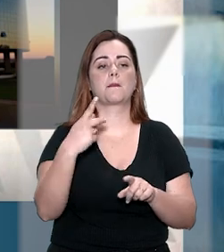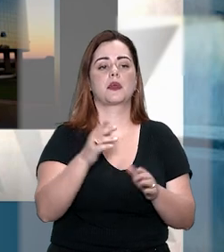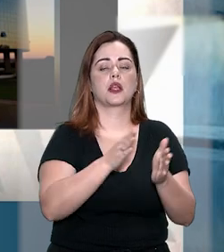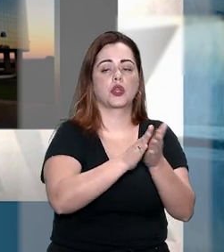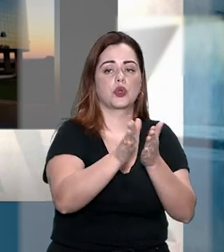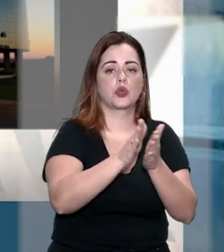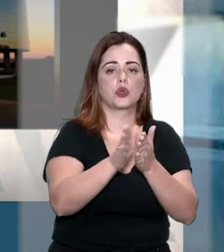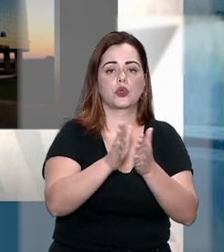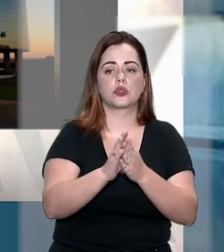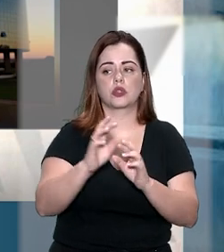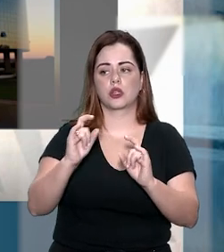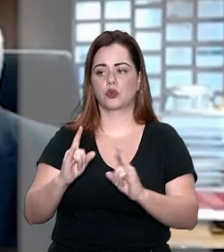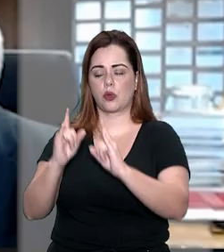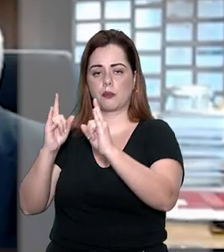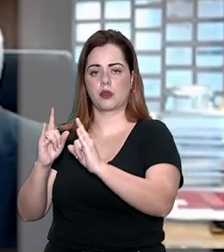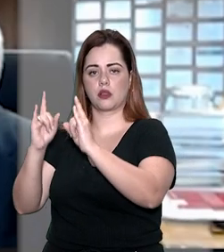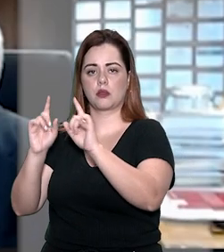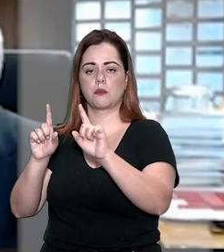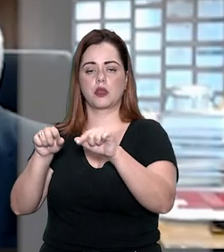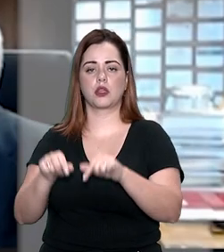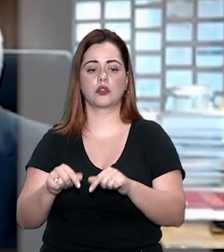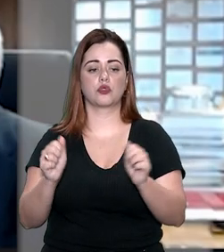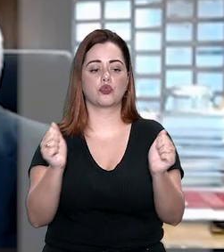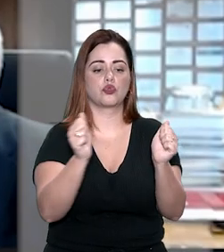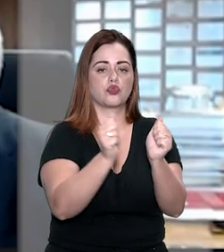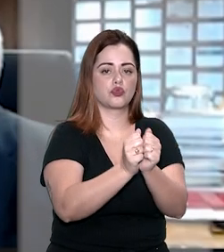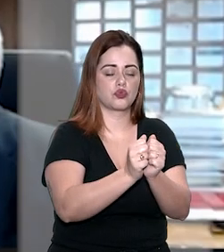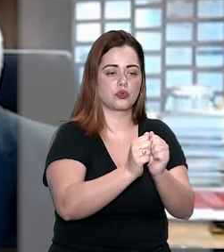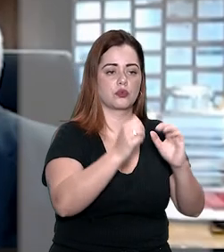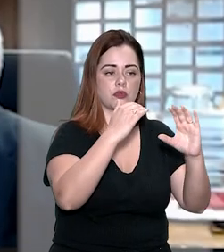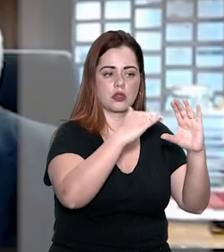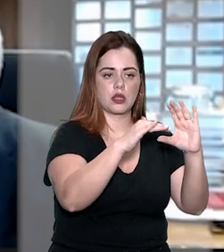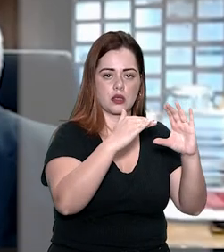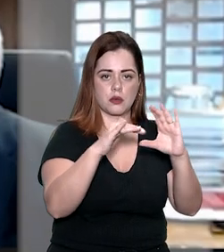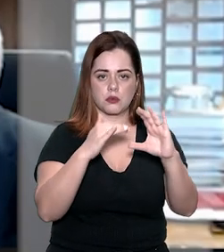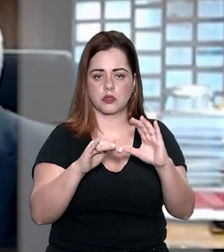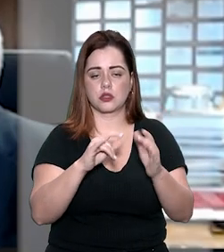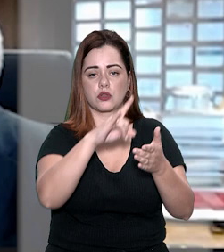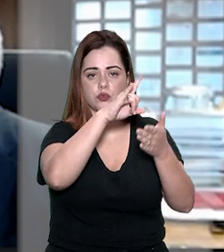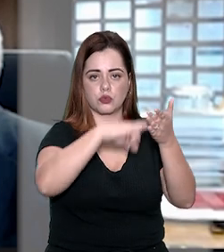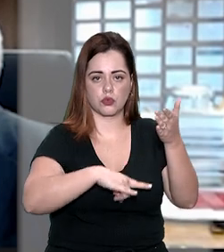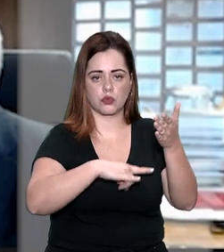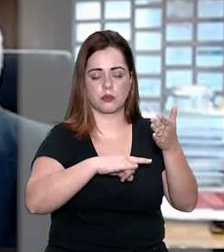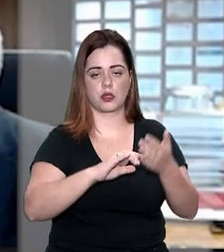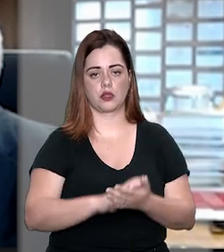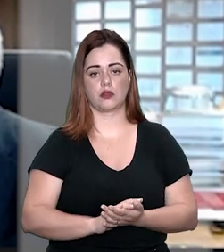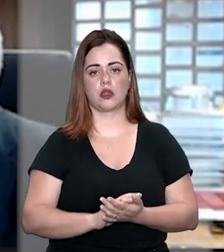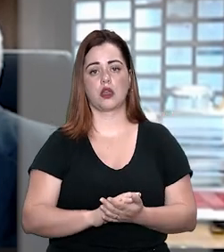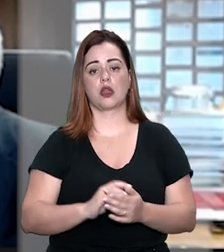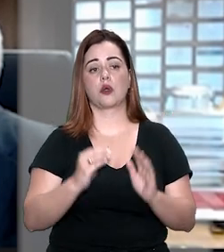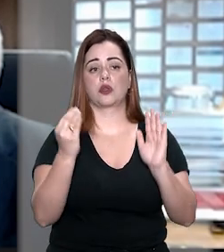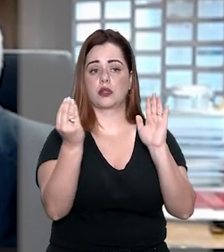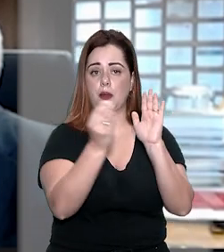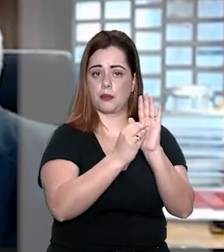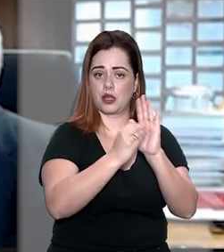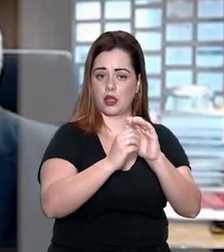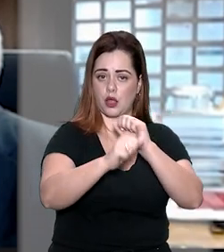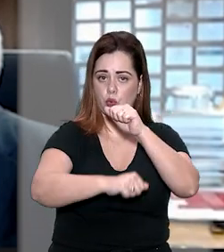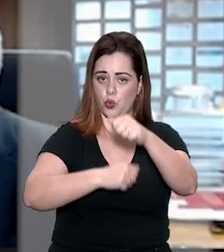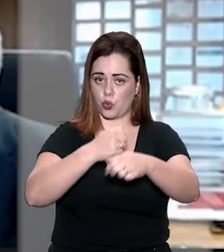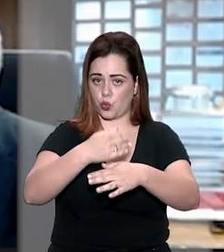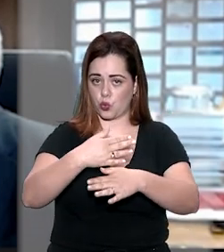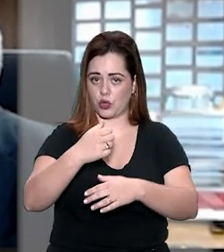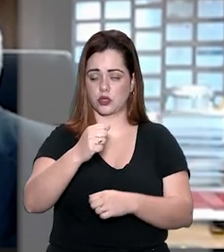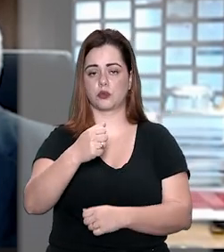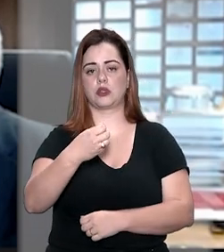da consolidação da propriedade em conjunto com a emissão na posse em hipótese de sucessão. Quanto à aplicação da súmula